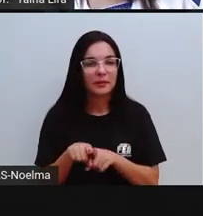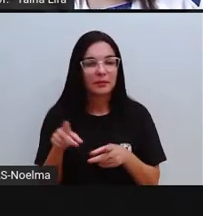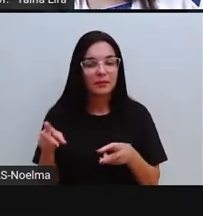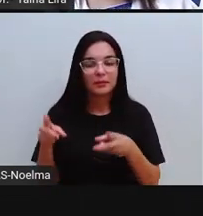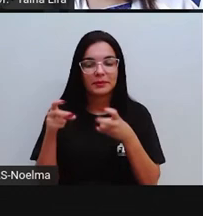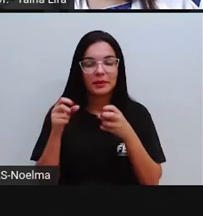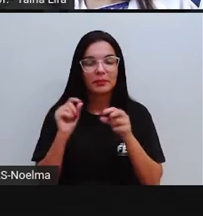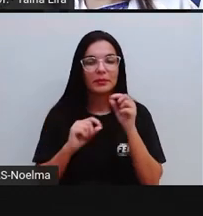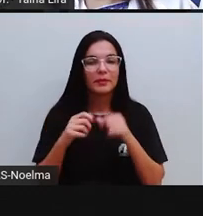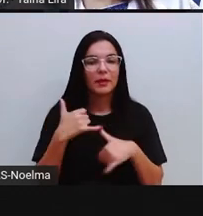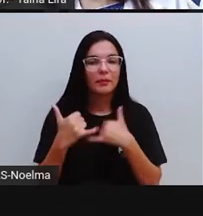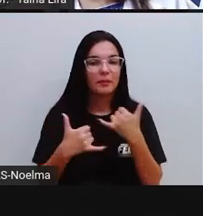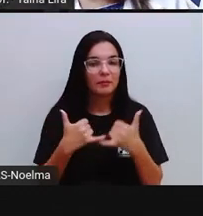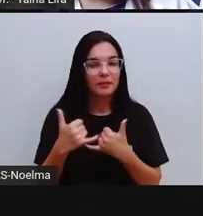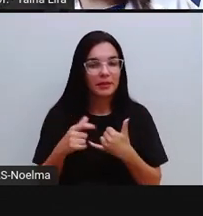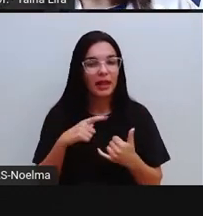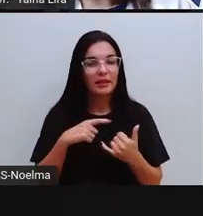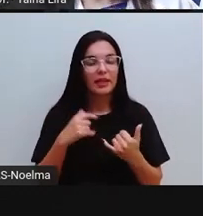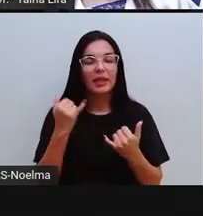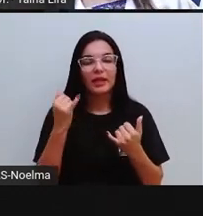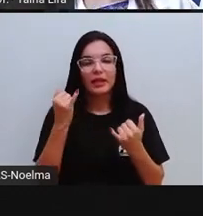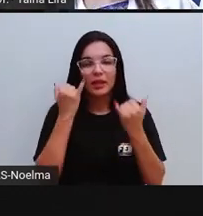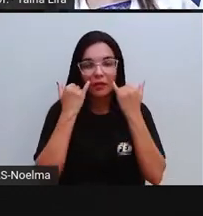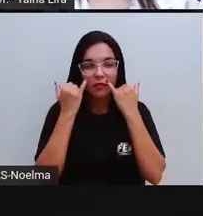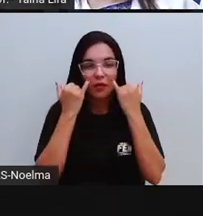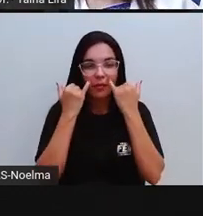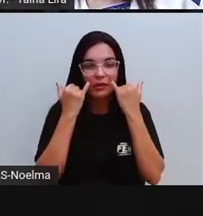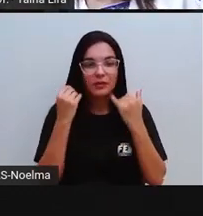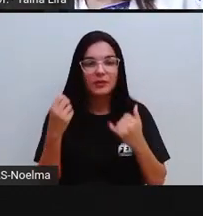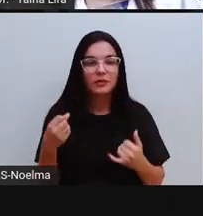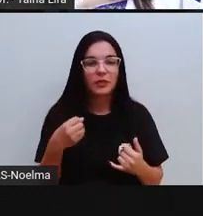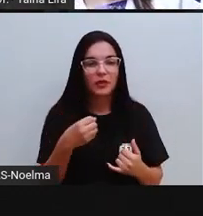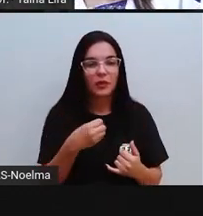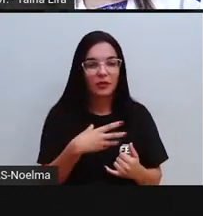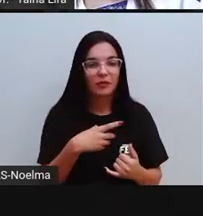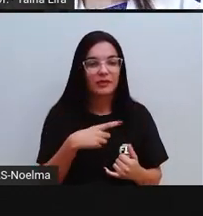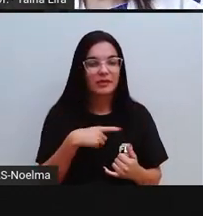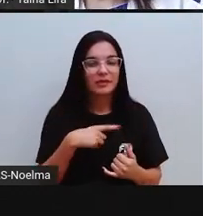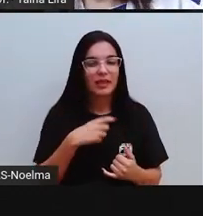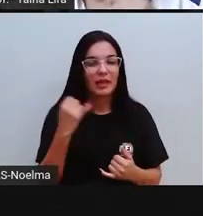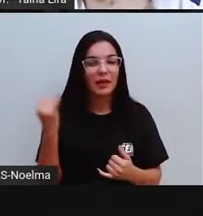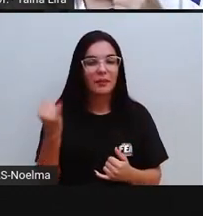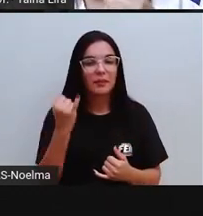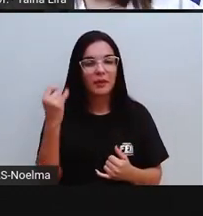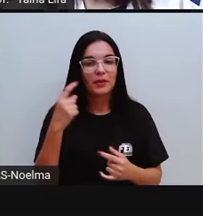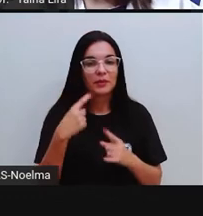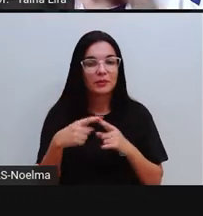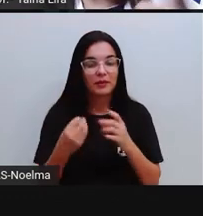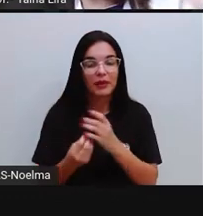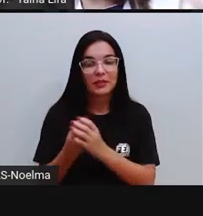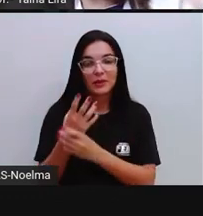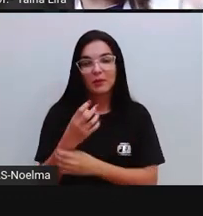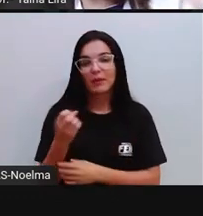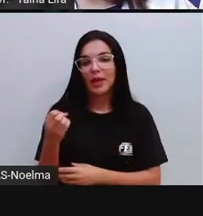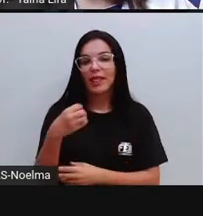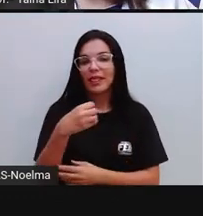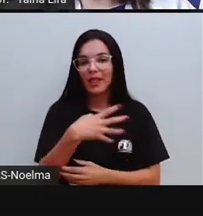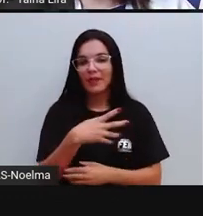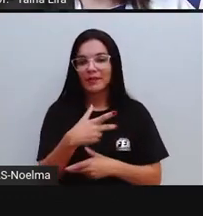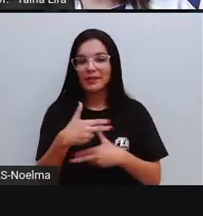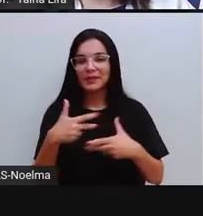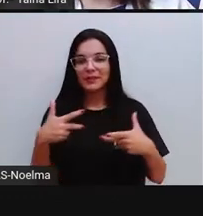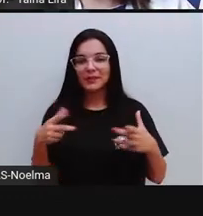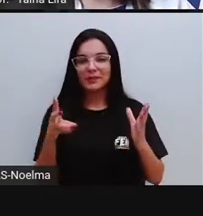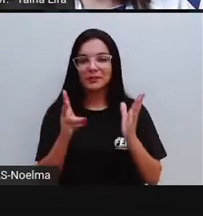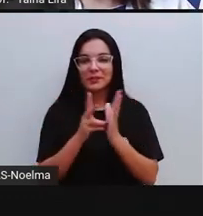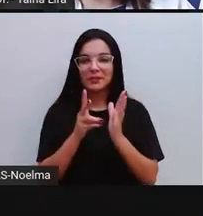esse jogo tem informações novas que a Pró nem falou. É interessante porque a gente já vai descobrir mais coisas aqui sobre os indígenas.